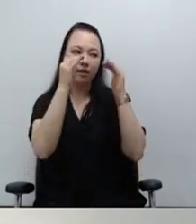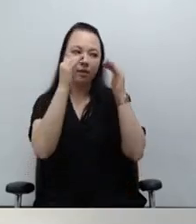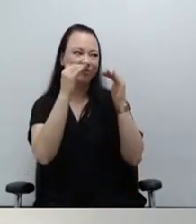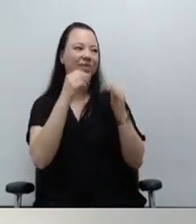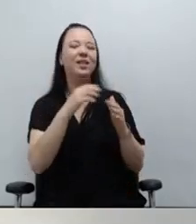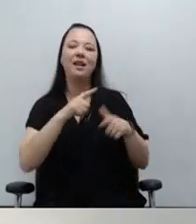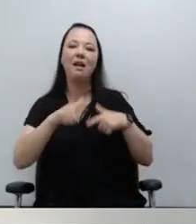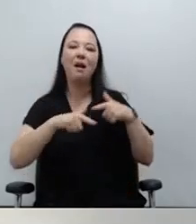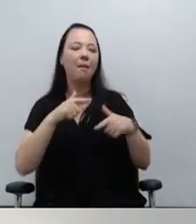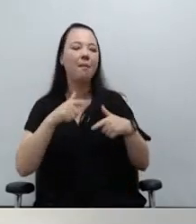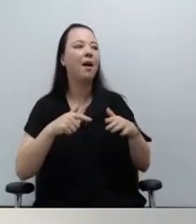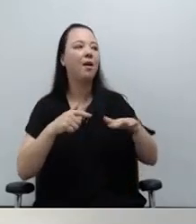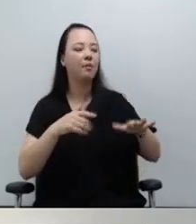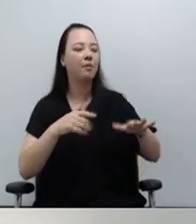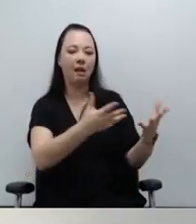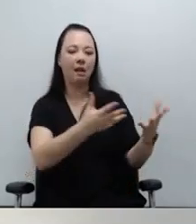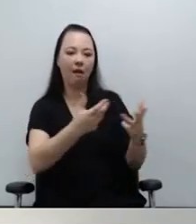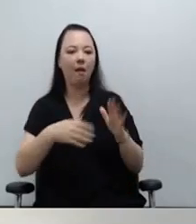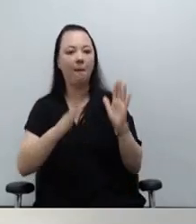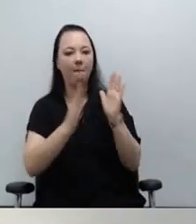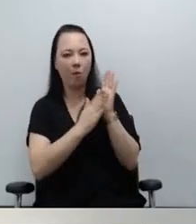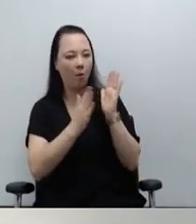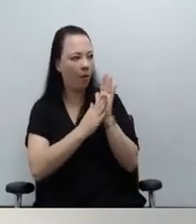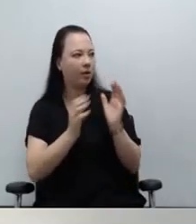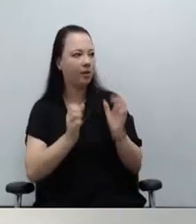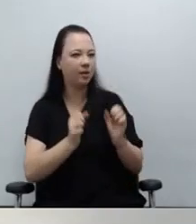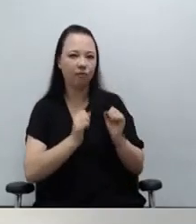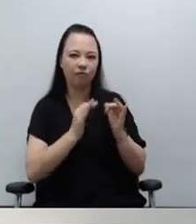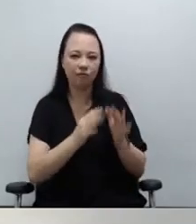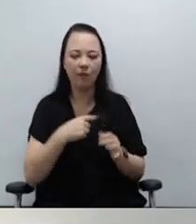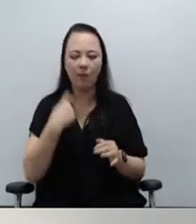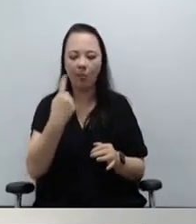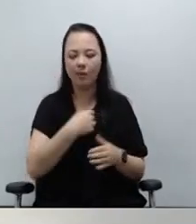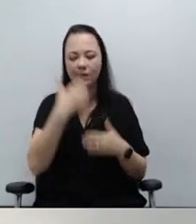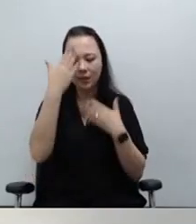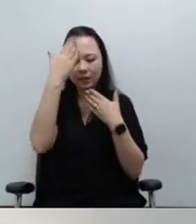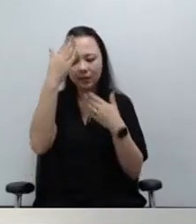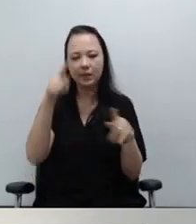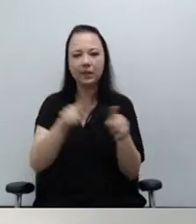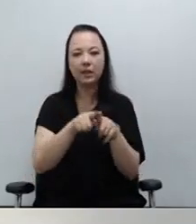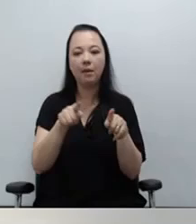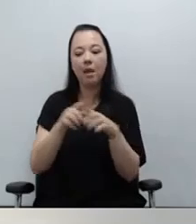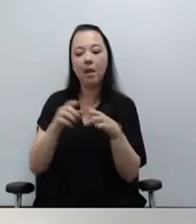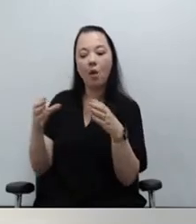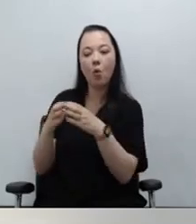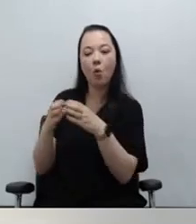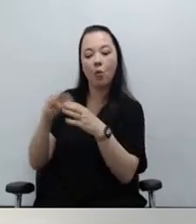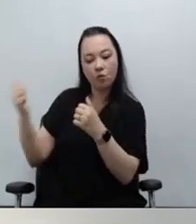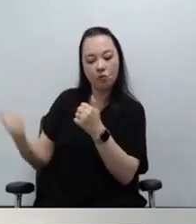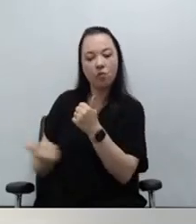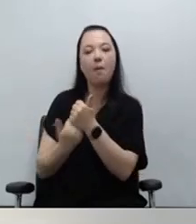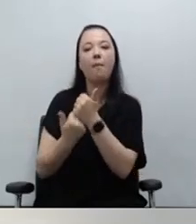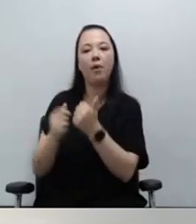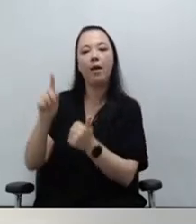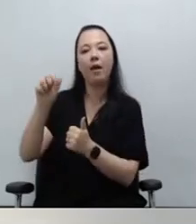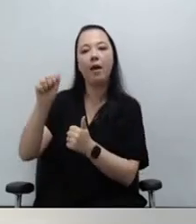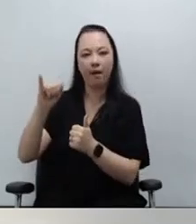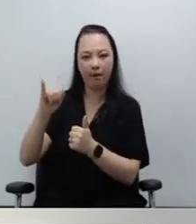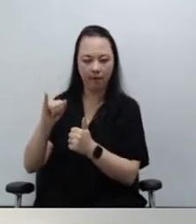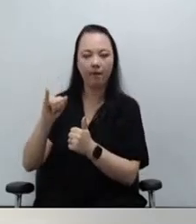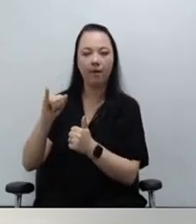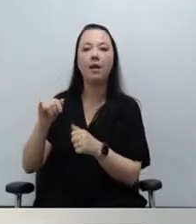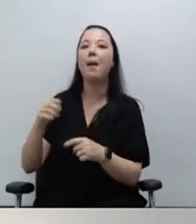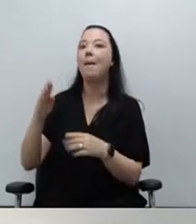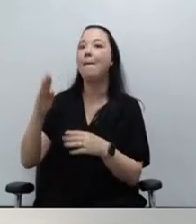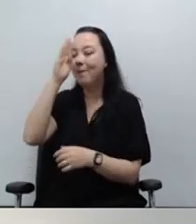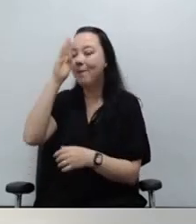CAM e por ouvir e acolher nossas propostas de atuação. Nossos agradecimentos também ao Grupo de Apoio Interdisciplinar GAI, especialmente à